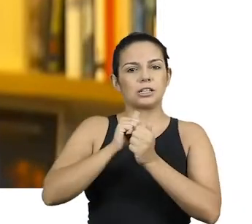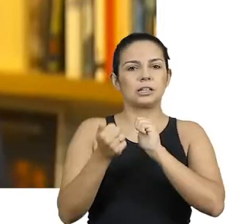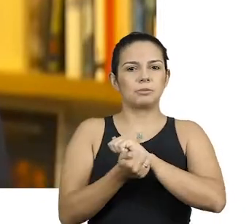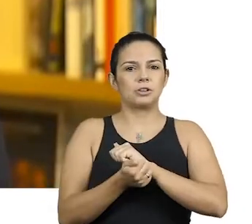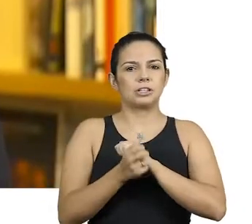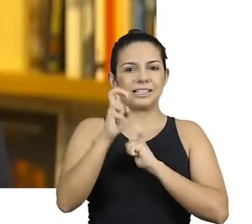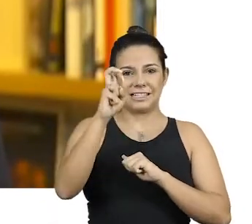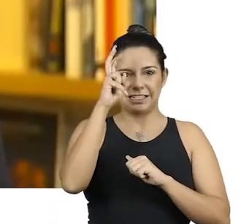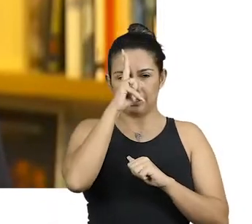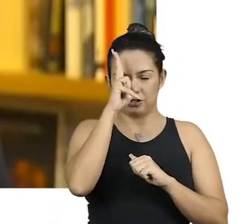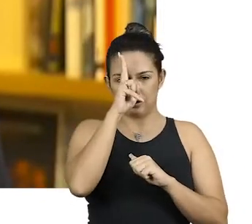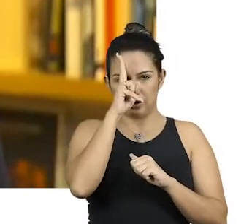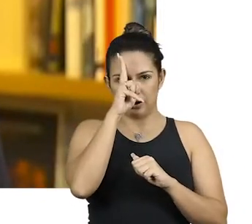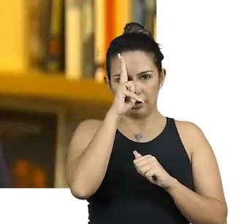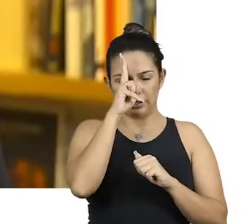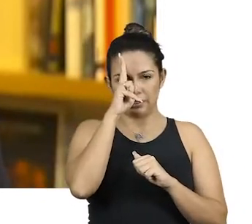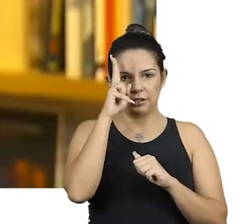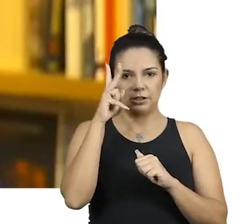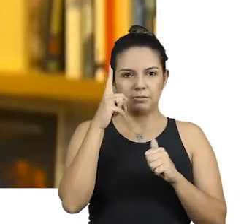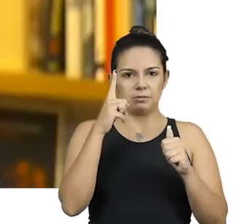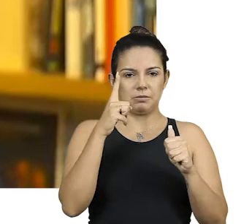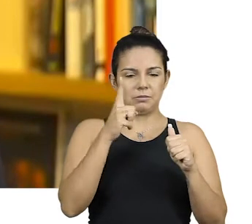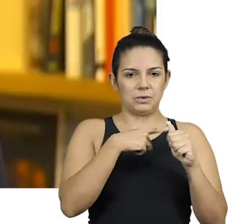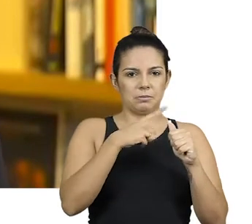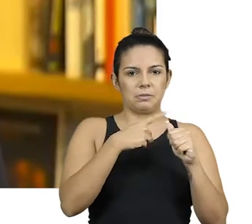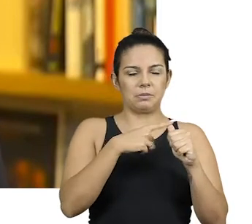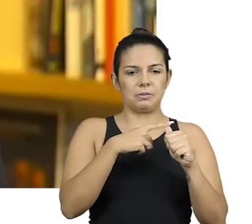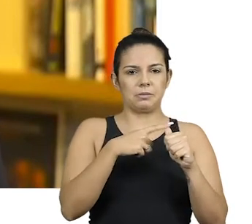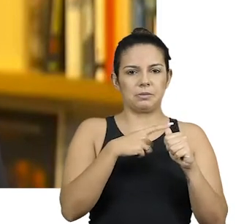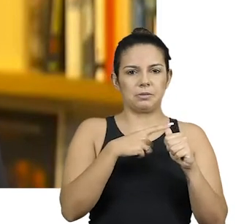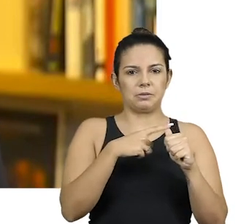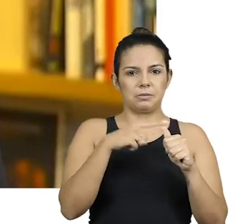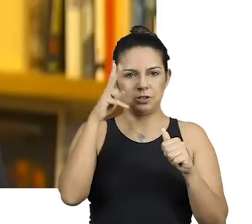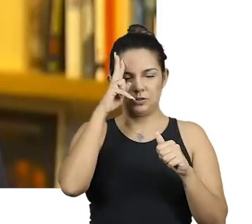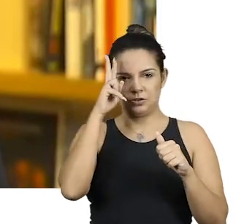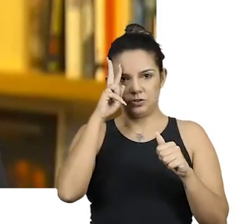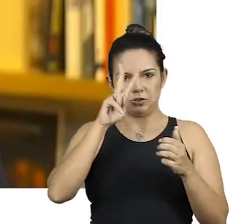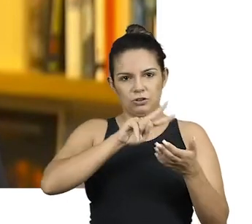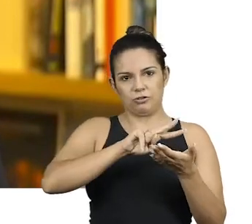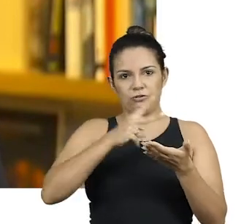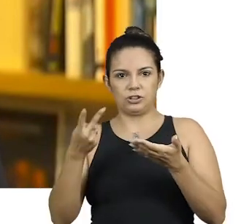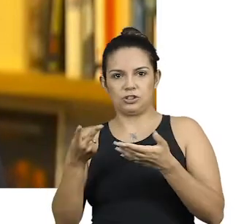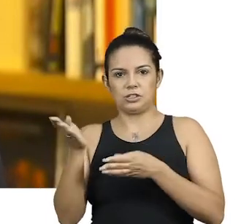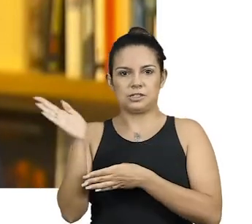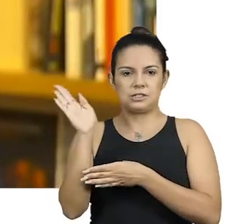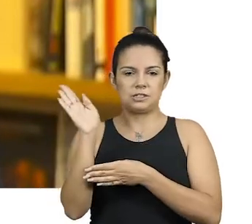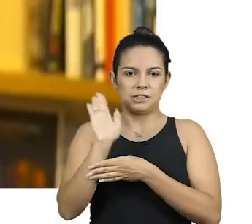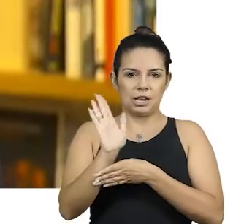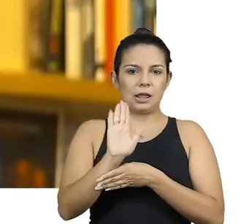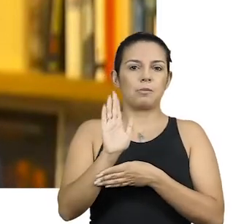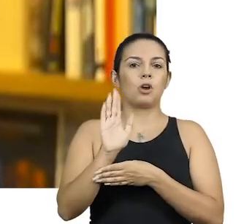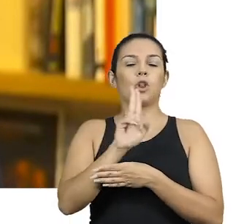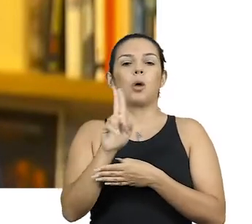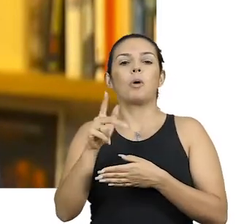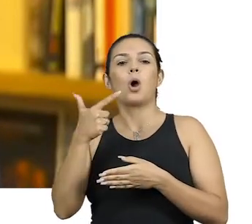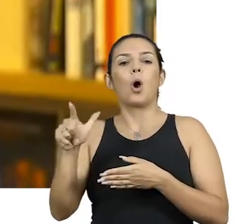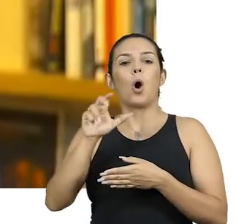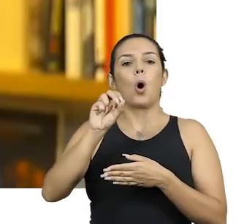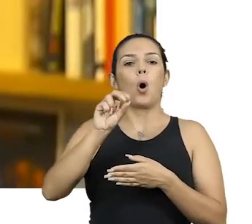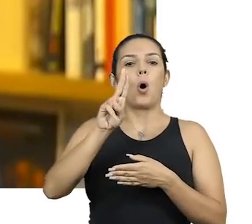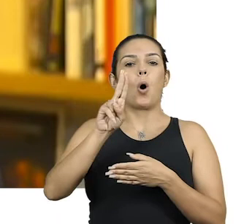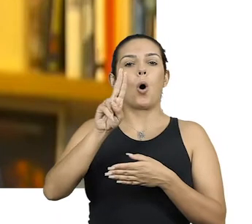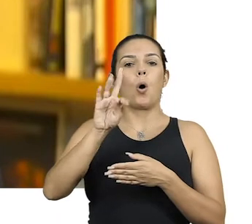histórias, das primeiras histórias, que o Vertido do Cinema chamou-se Outras Histórias. É nem um produto que eu